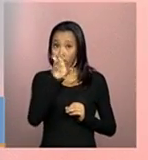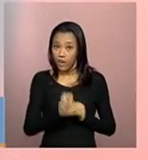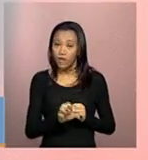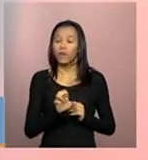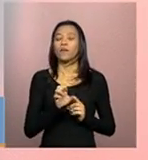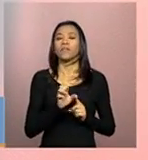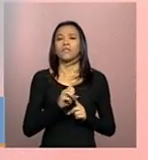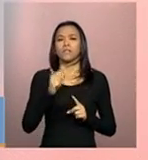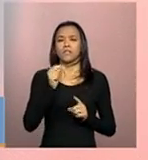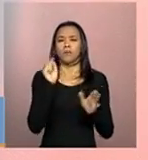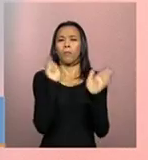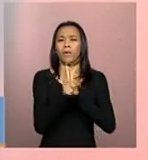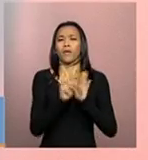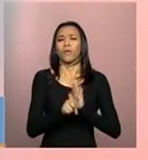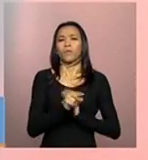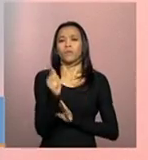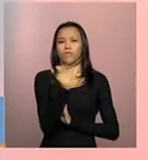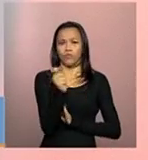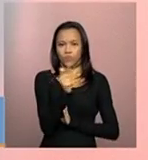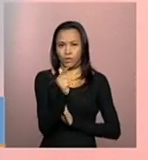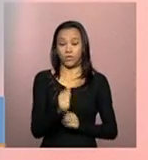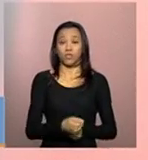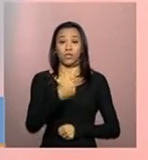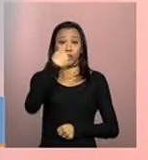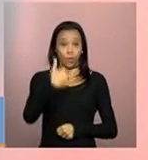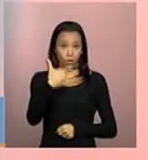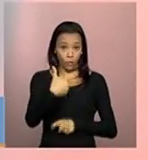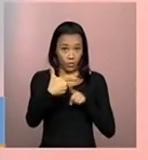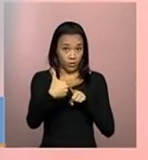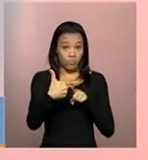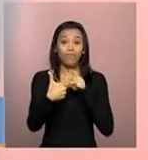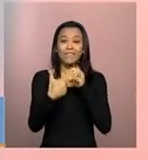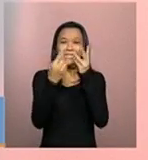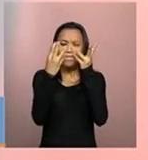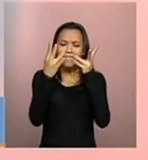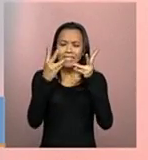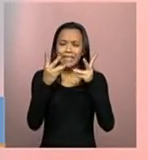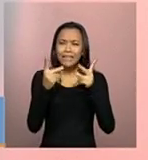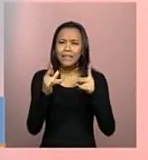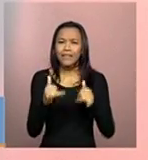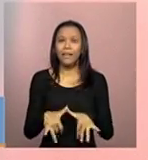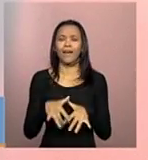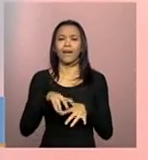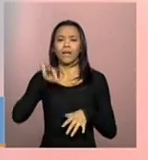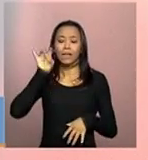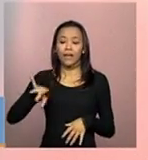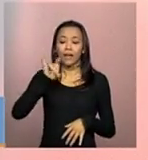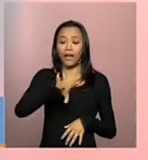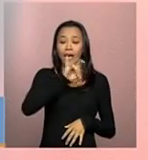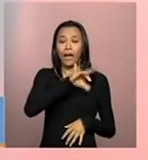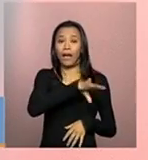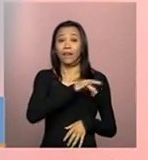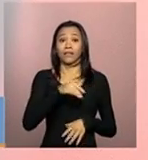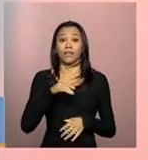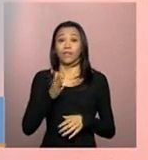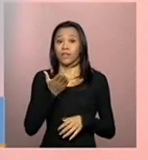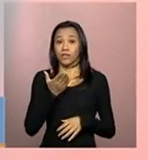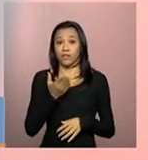conjunto de 22 questões. A sessão 2 é o detalhamento das questões para cada oferta que a assistência social